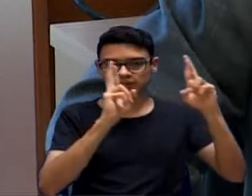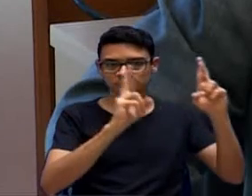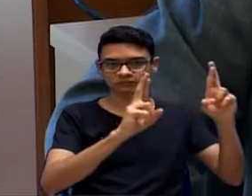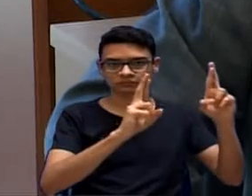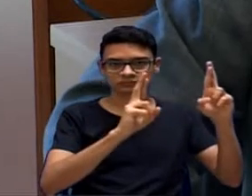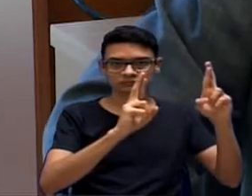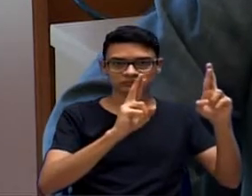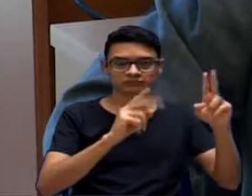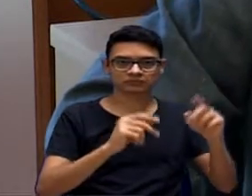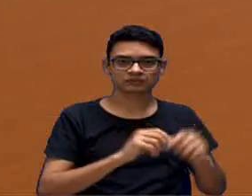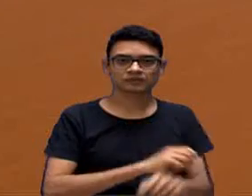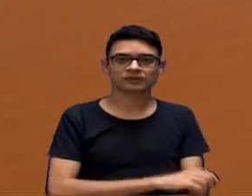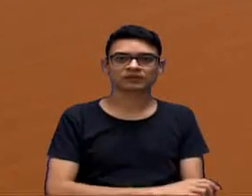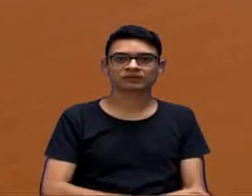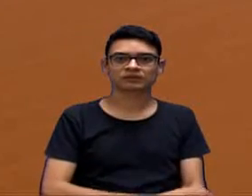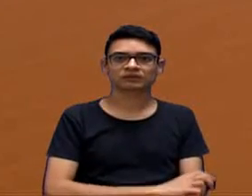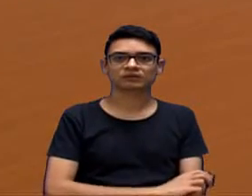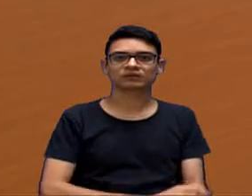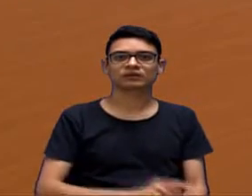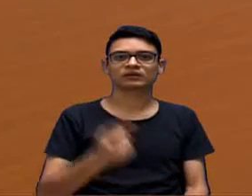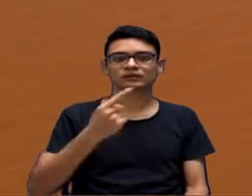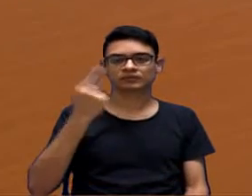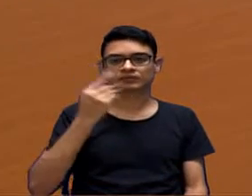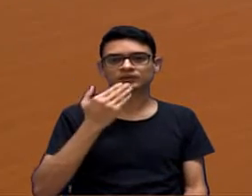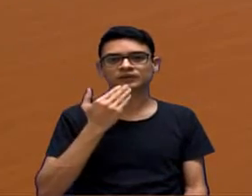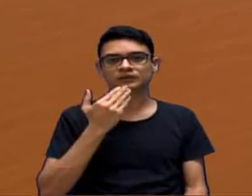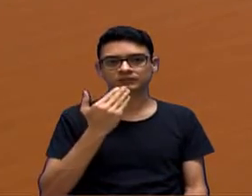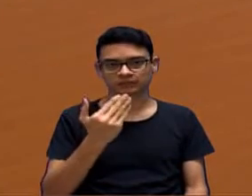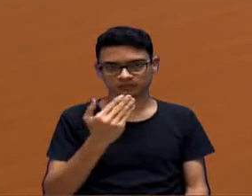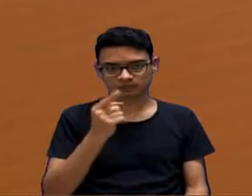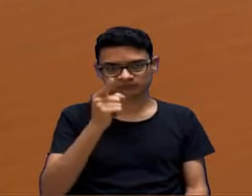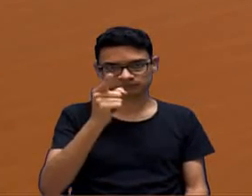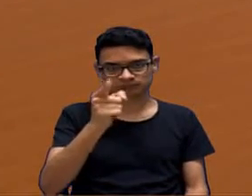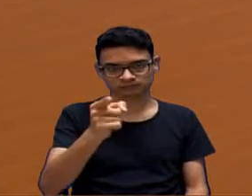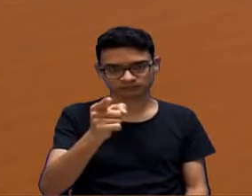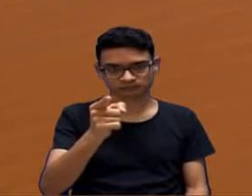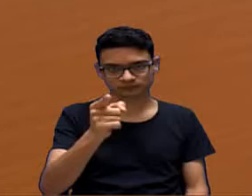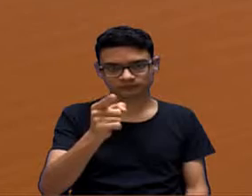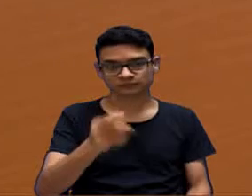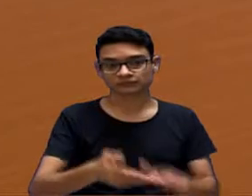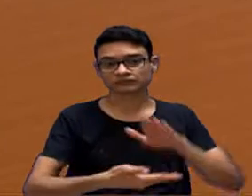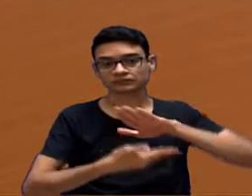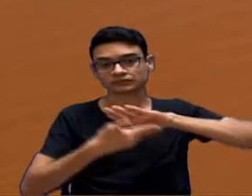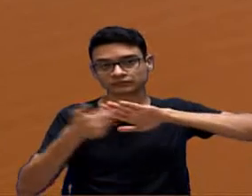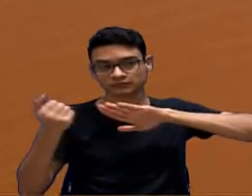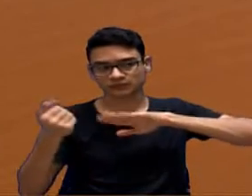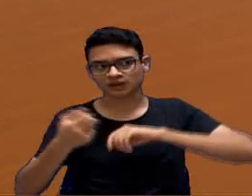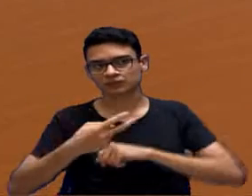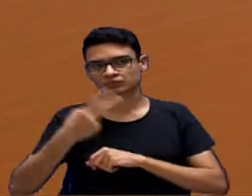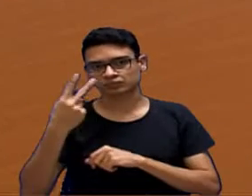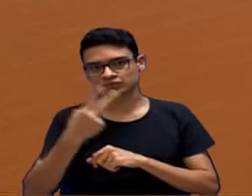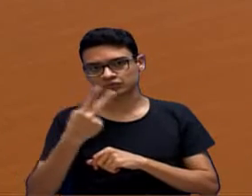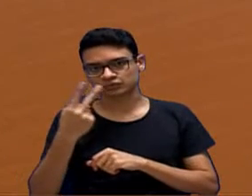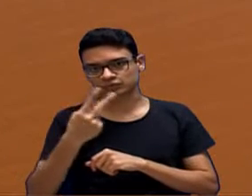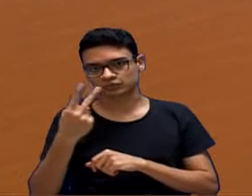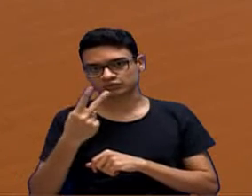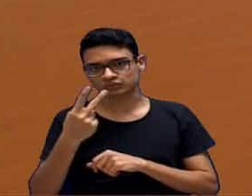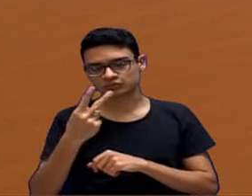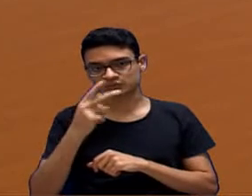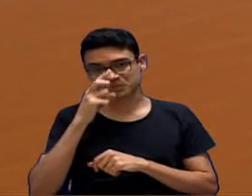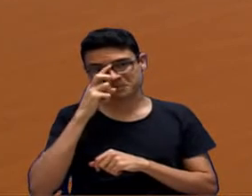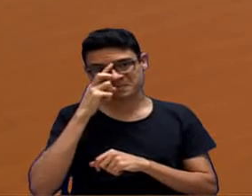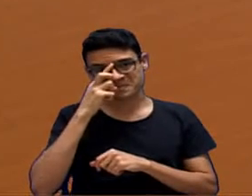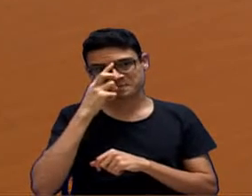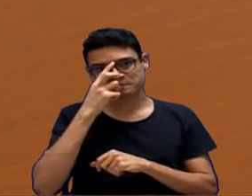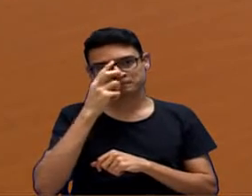encaminhamentos que tenho que fazer. Eu, primeiramente, vou fazer o pedido de Vossa Excelência se é pela retirada por duas. Se Vossa Excelência, se os